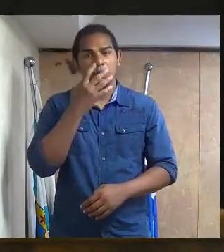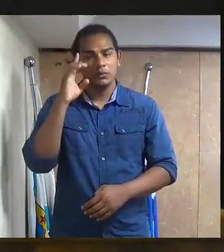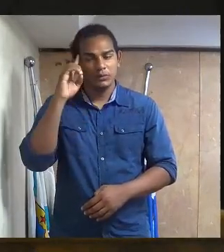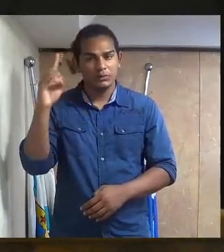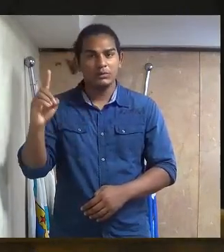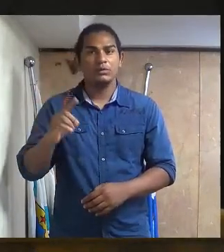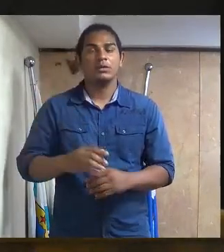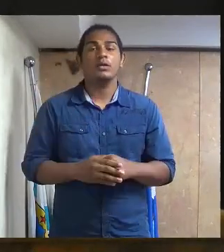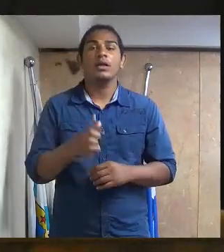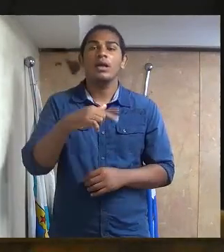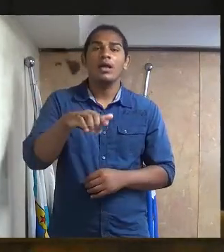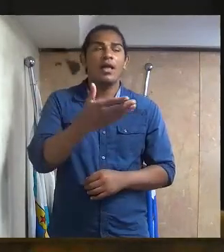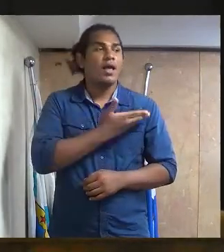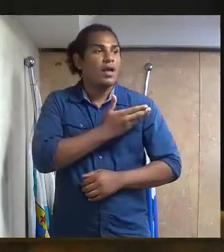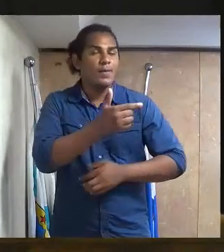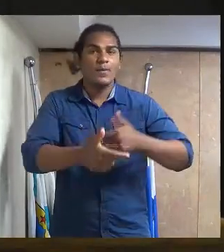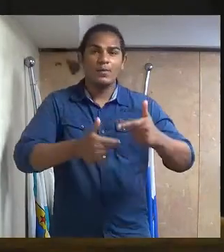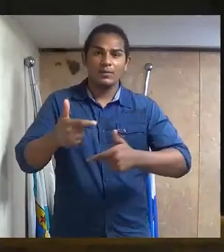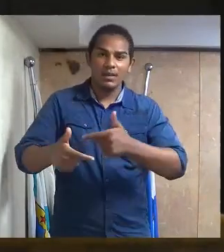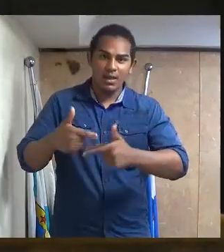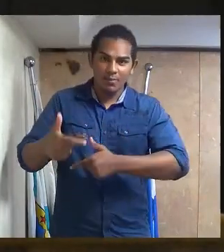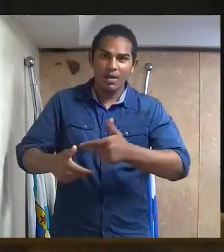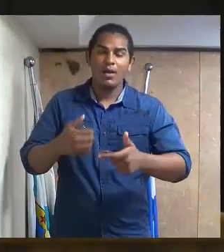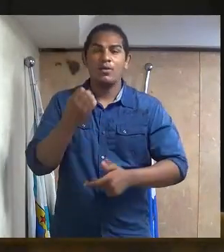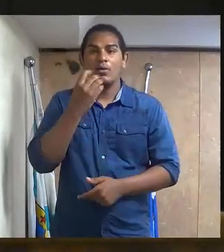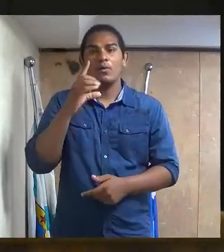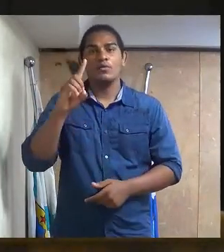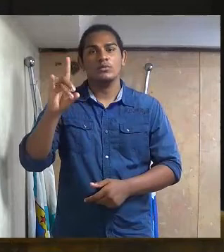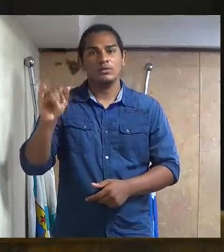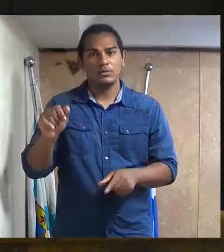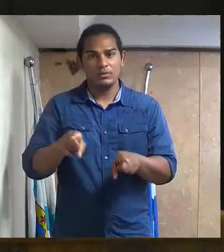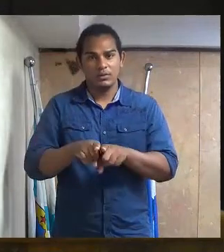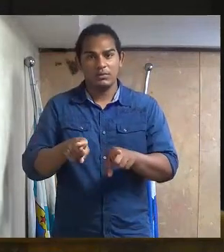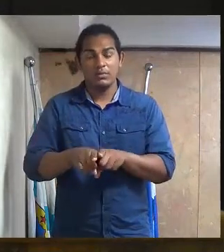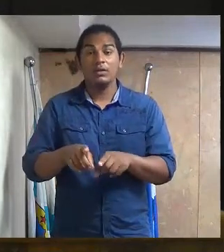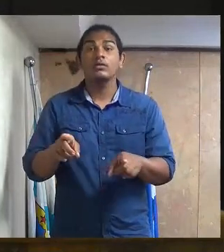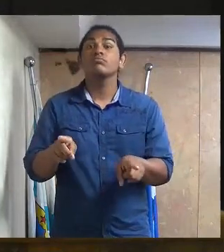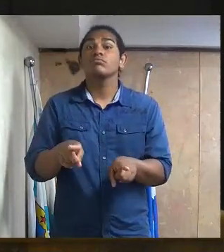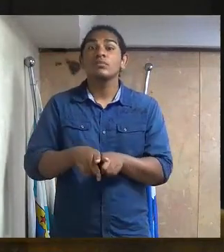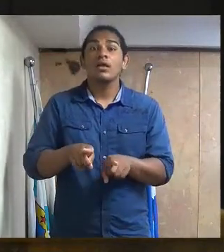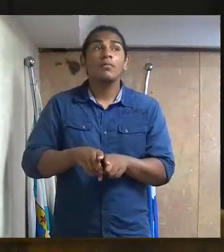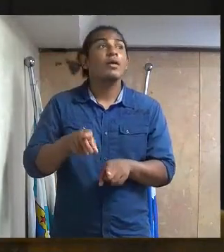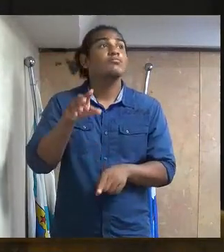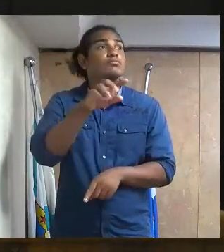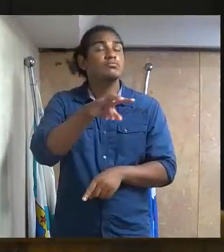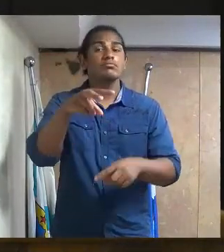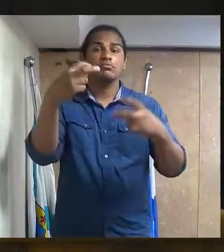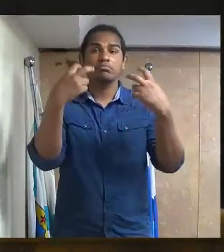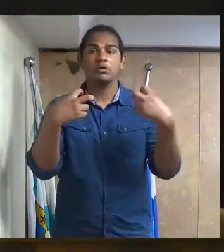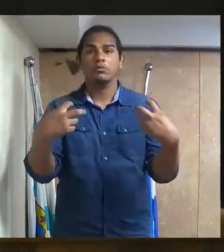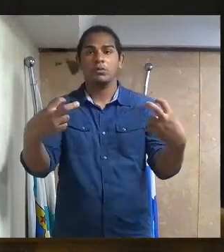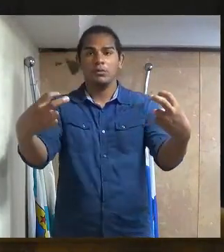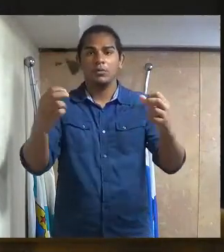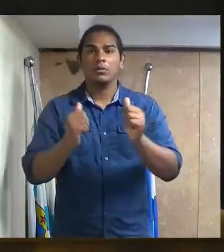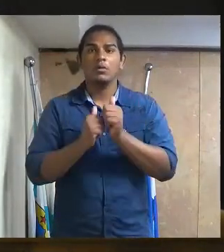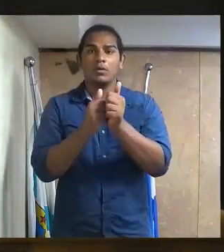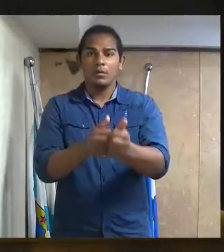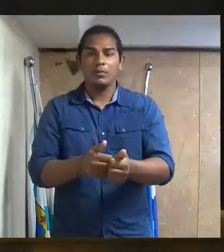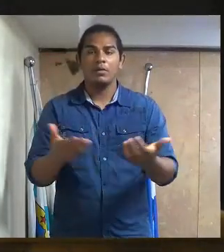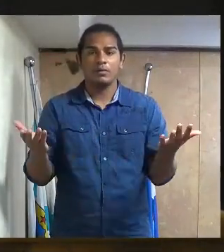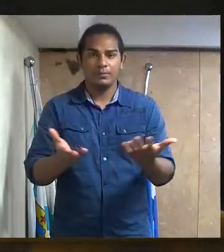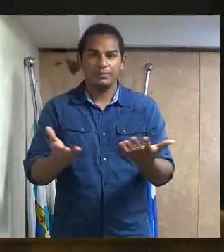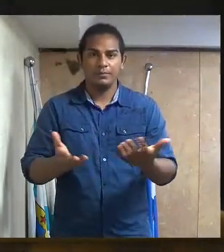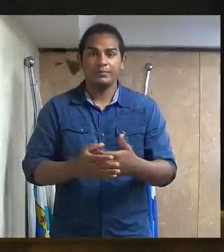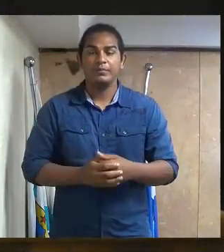os nossos colegas de trabalho aqui, bom dia. Bom dia também ao público que acompanha o nosso trabalho na manhã desse dia.